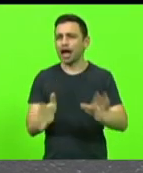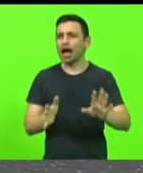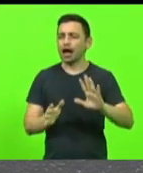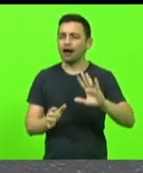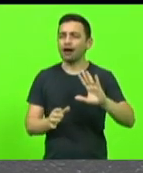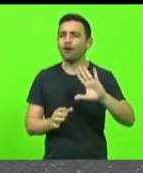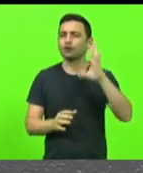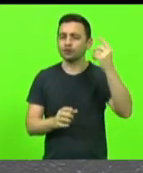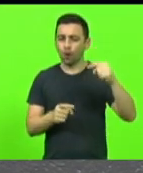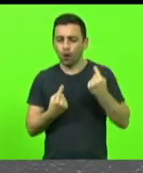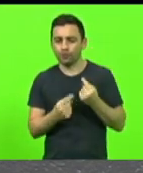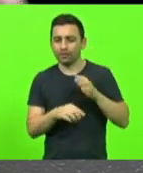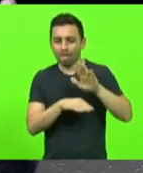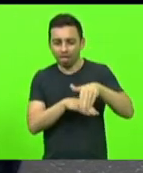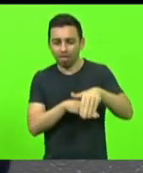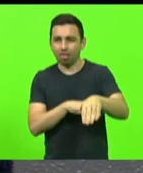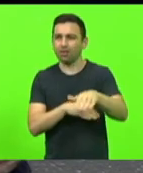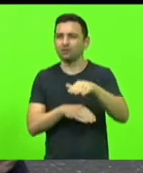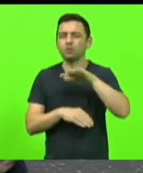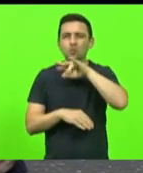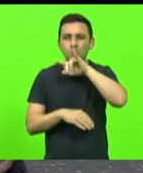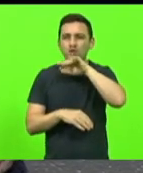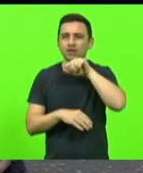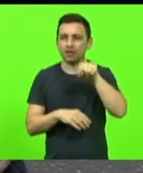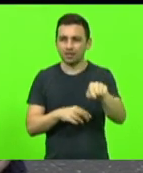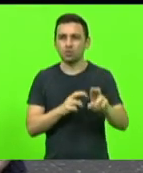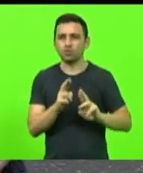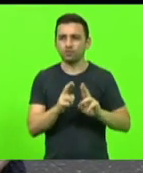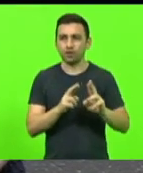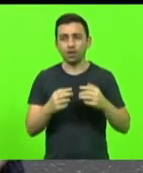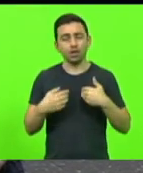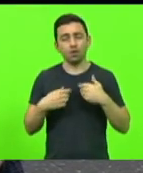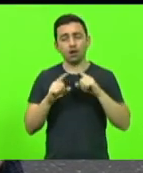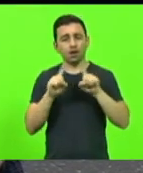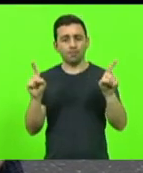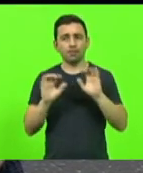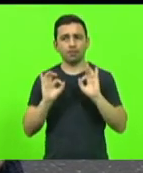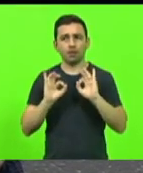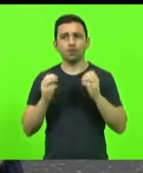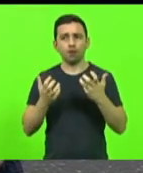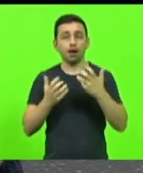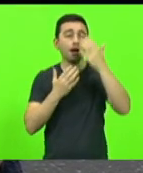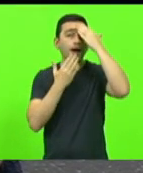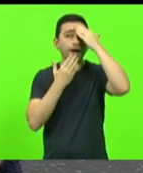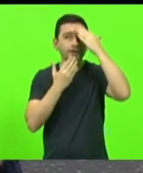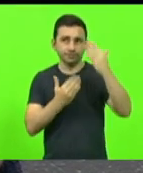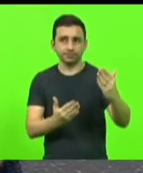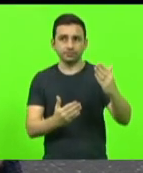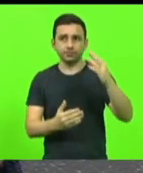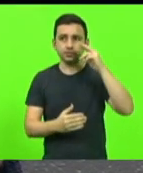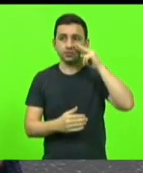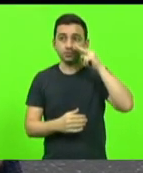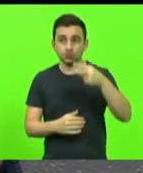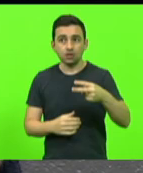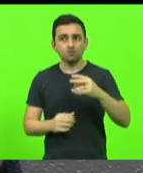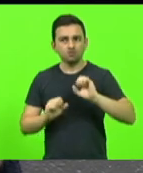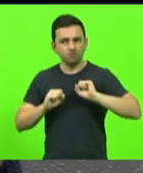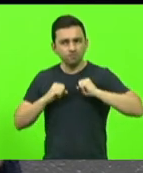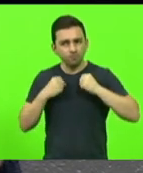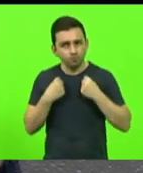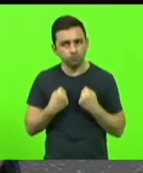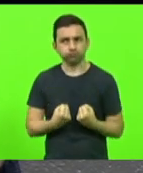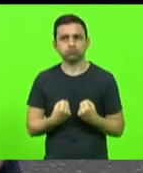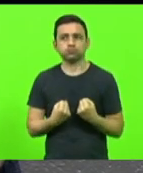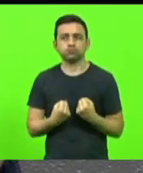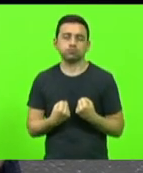muitas vezes. Mas eu quero agora não reclamar, mas agradecer e reconhecer o esforço que tem sido feito